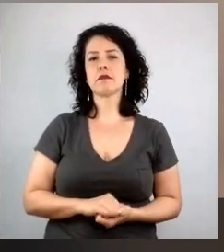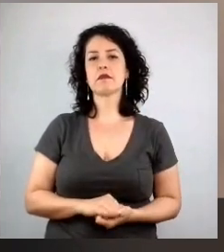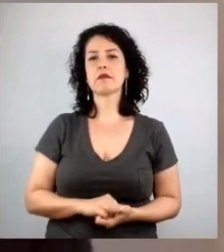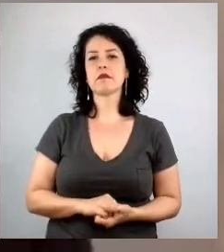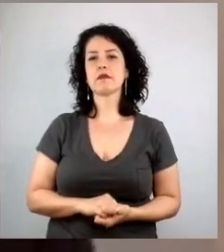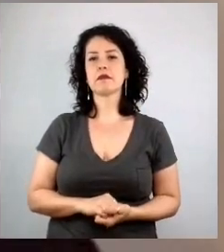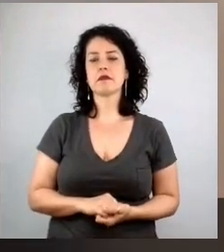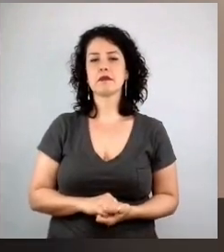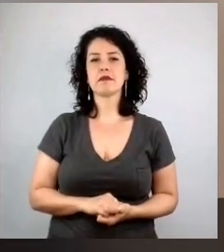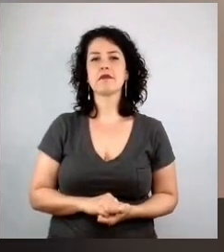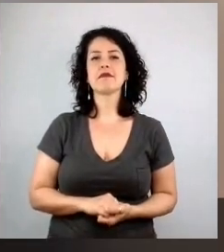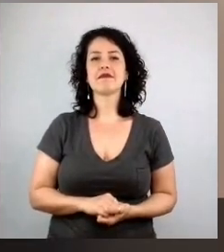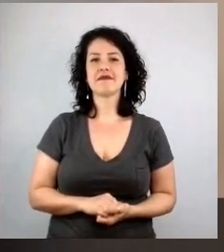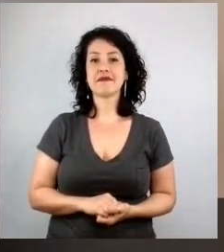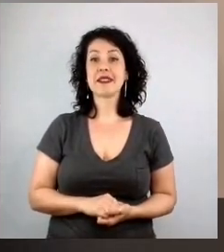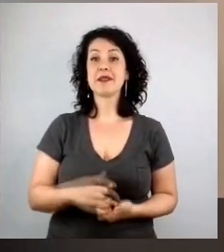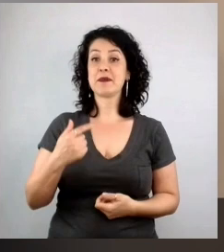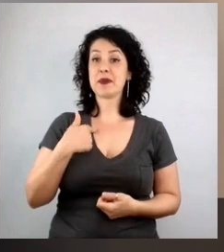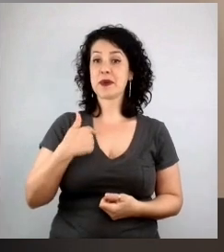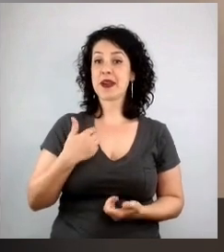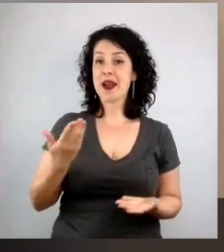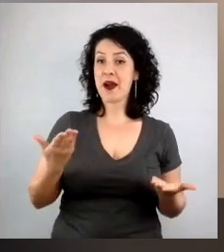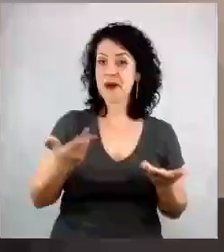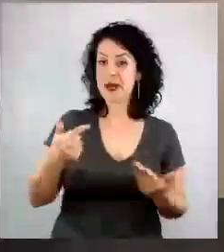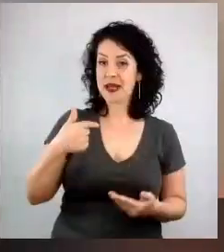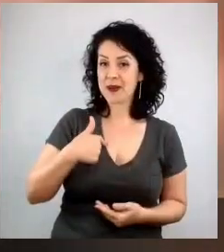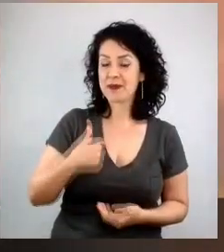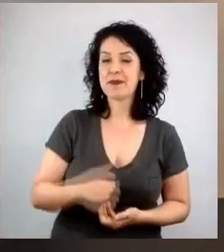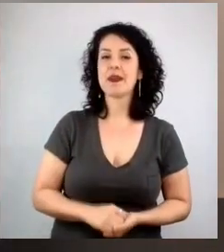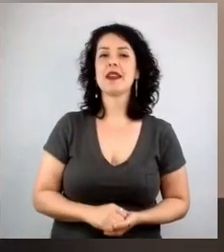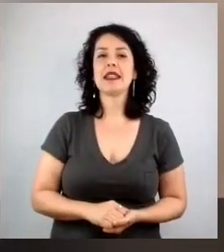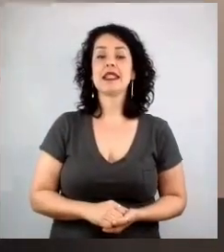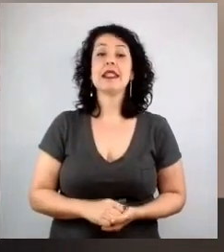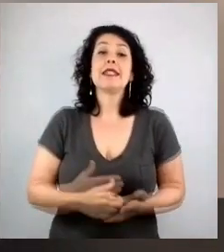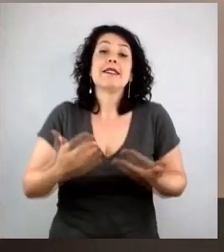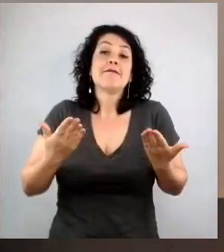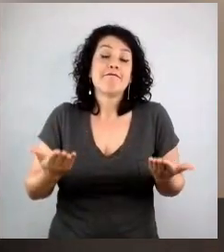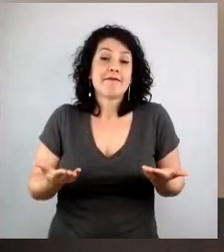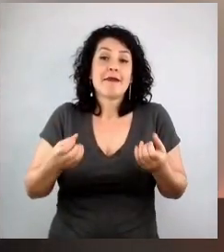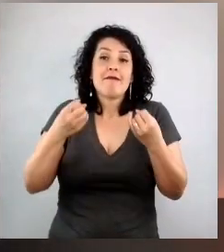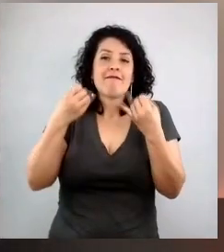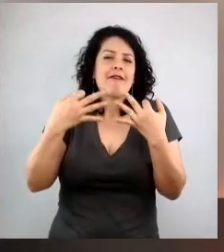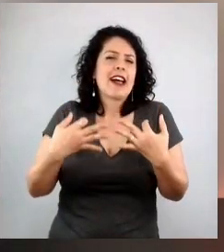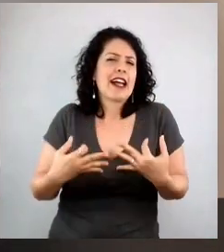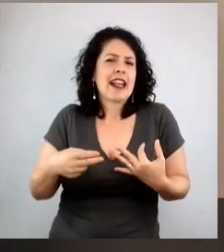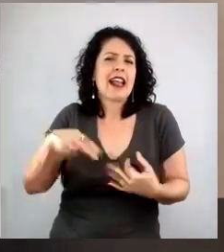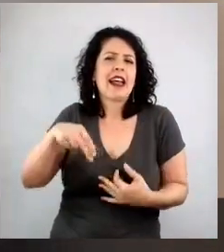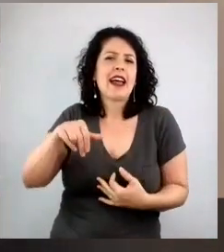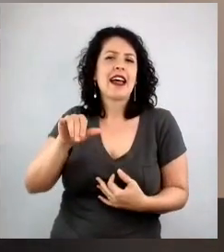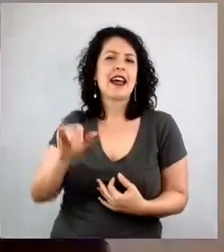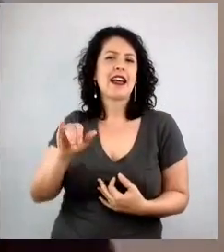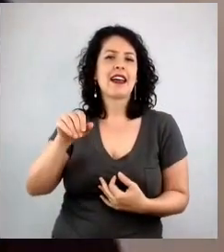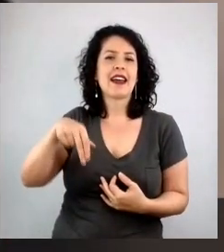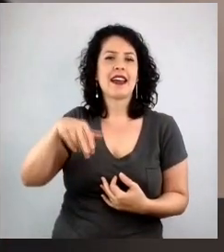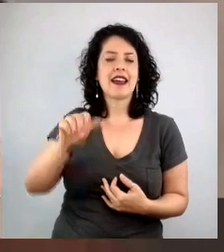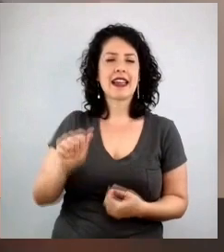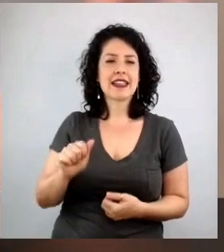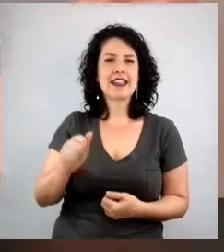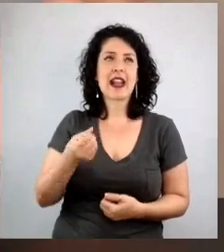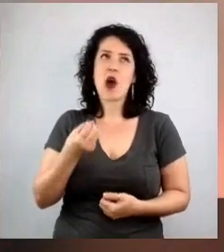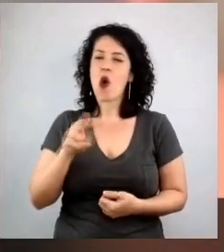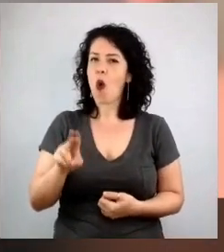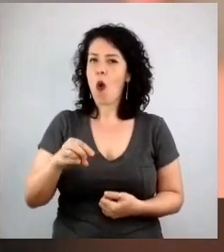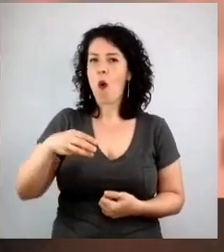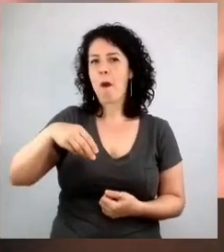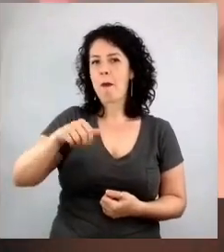Bom, minha vez. E para falar da Nina, ou Marina, ou Mar, como eu sempre chamei ela, eu queria